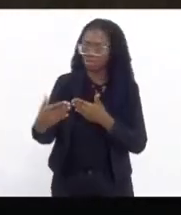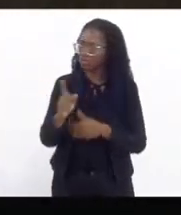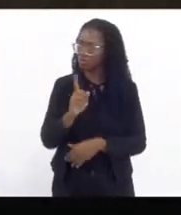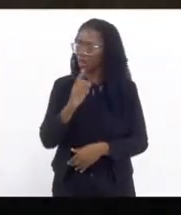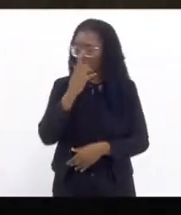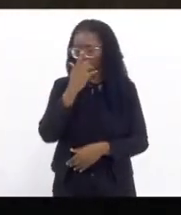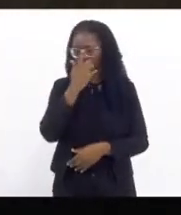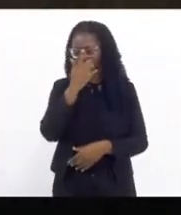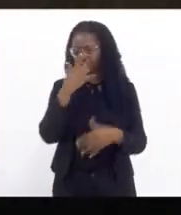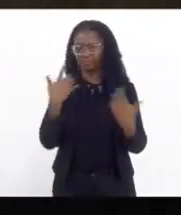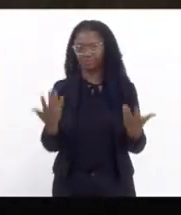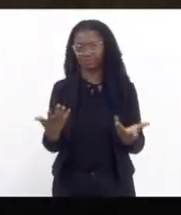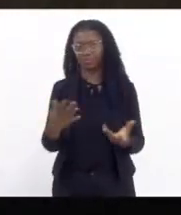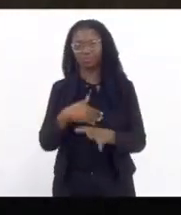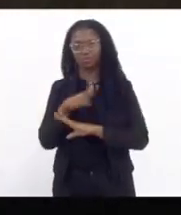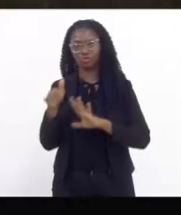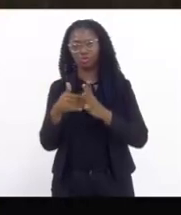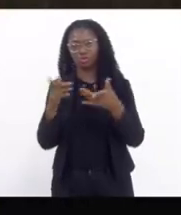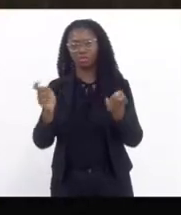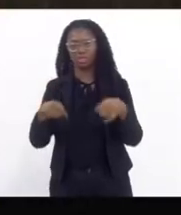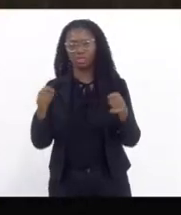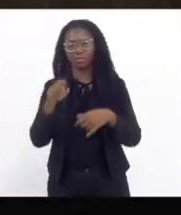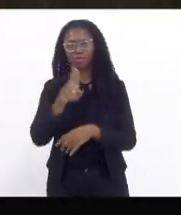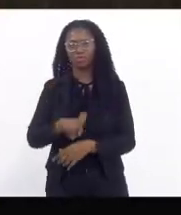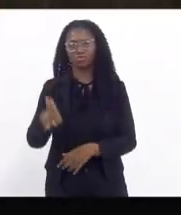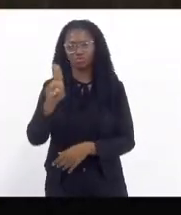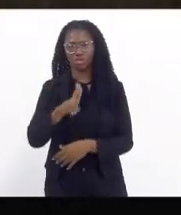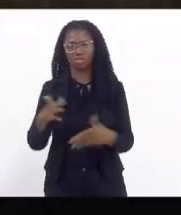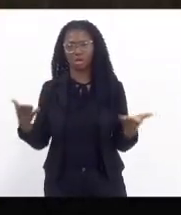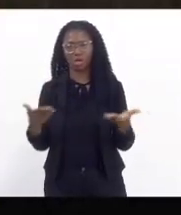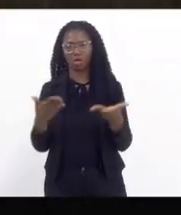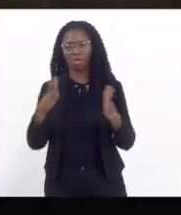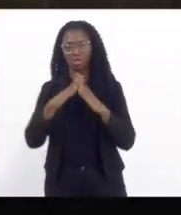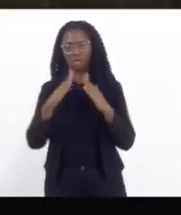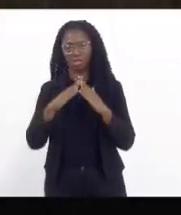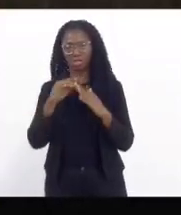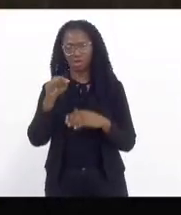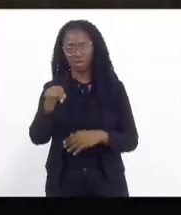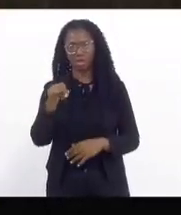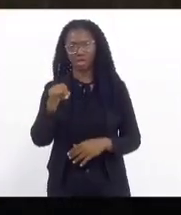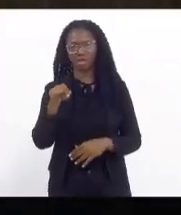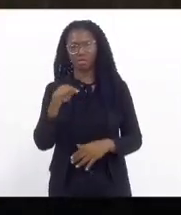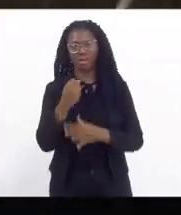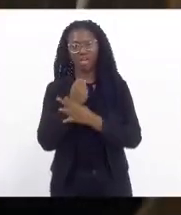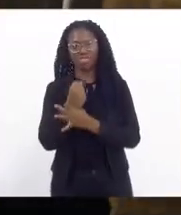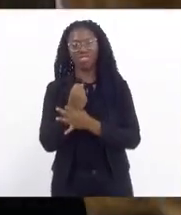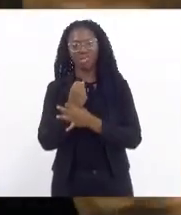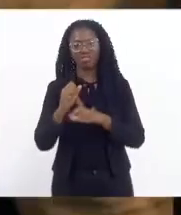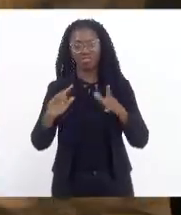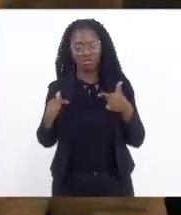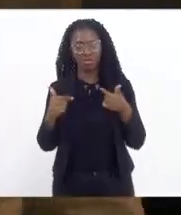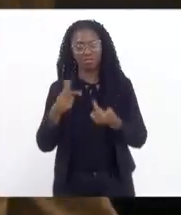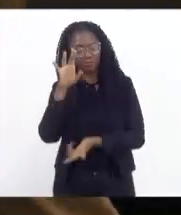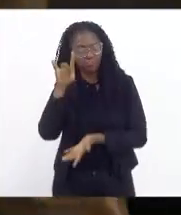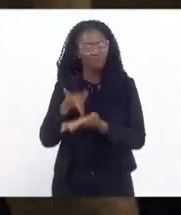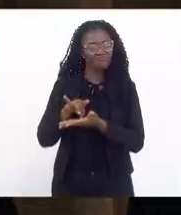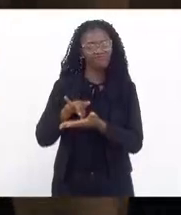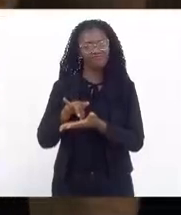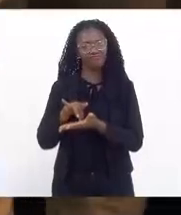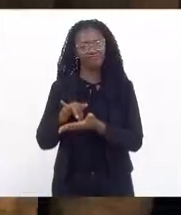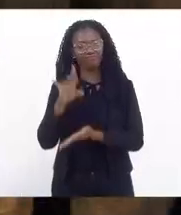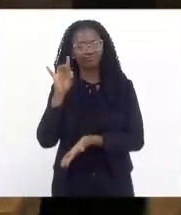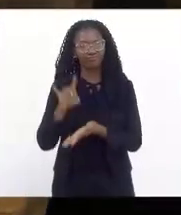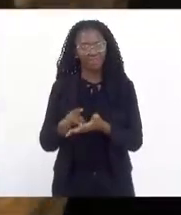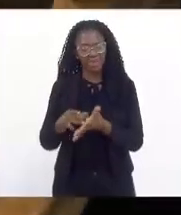mecanismos que a gente puder utilizar nessa casa para garantir que haja uma ação efetiva para